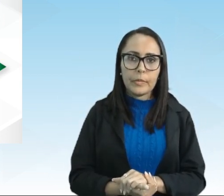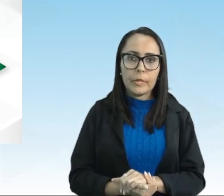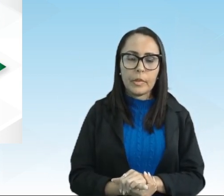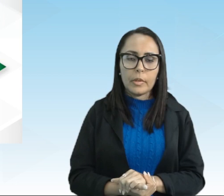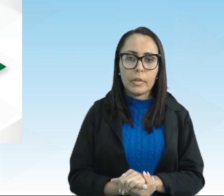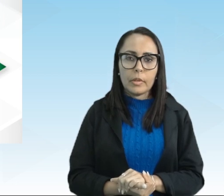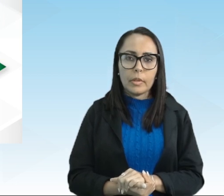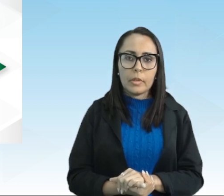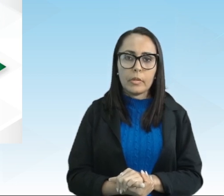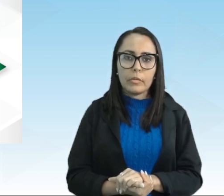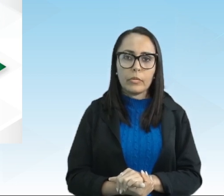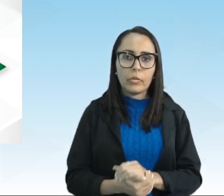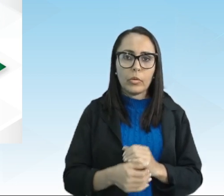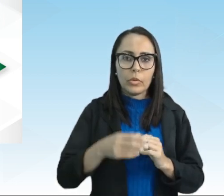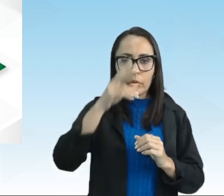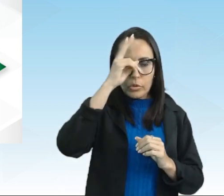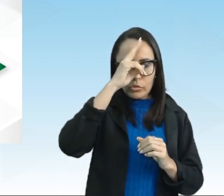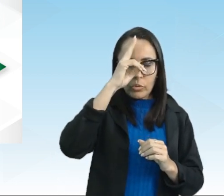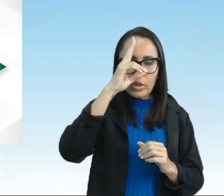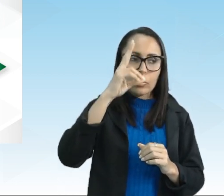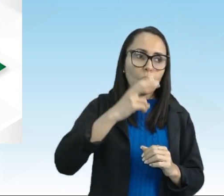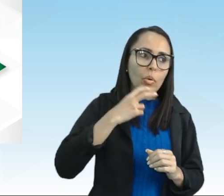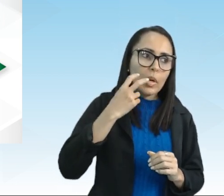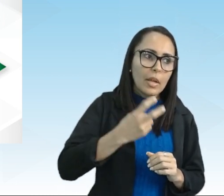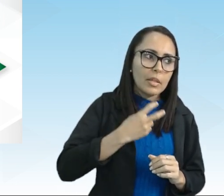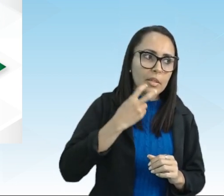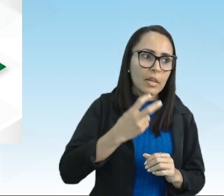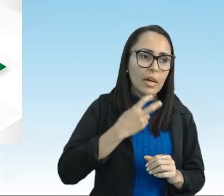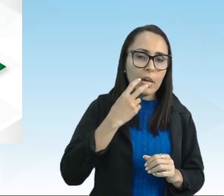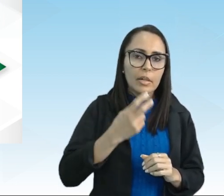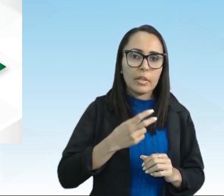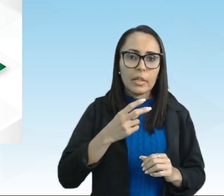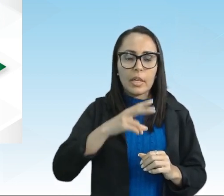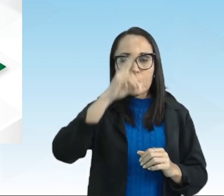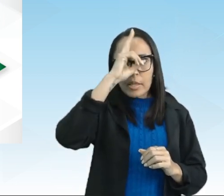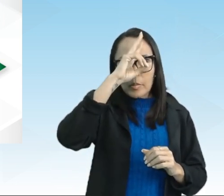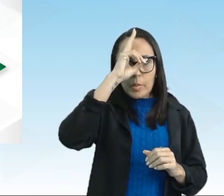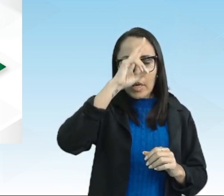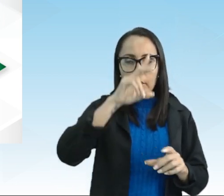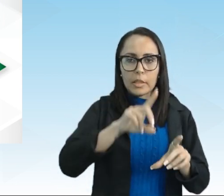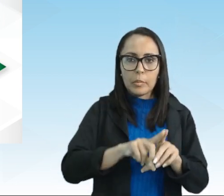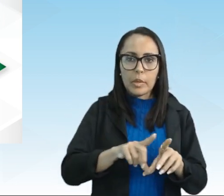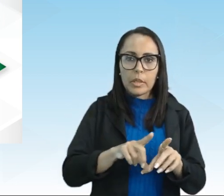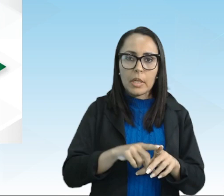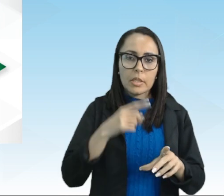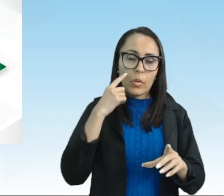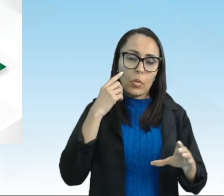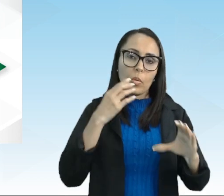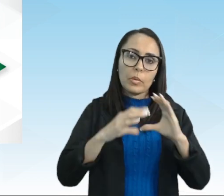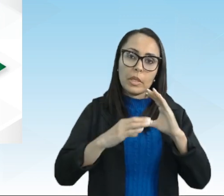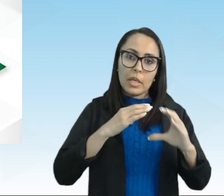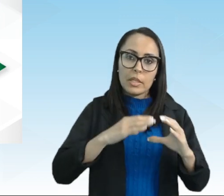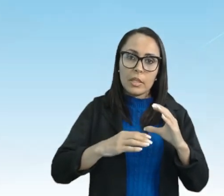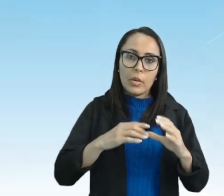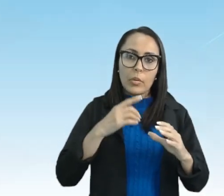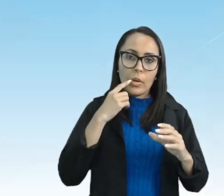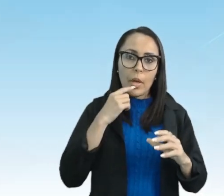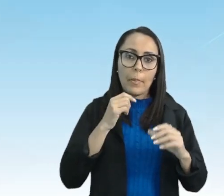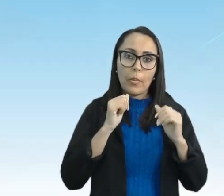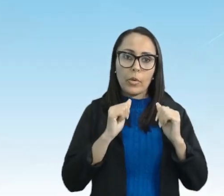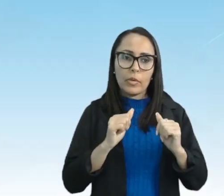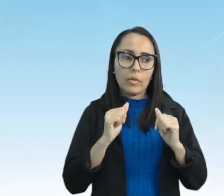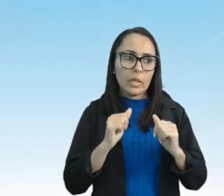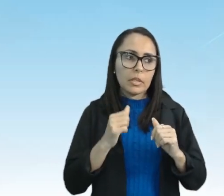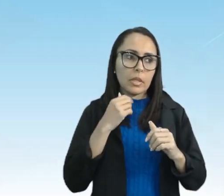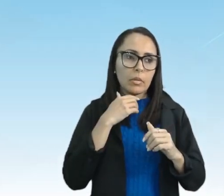porque foram histórias oralizadas e lembrar fazer justamente essa comunicação você pode fazer uma paródia